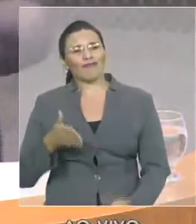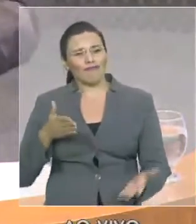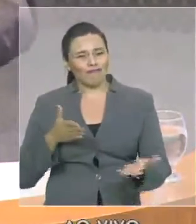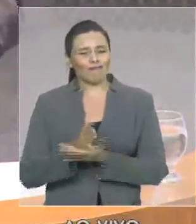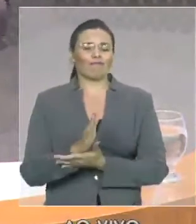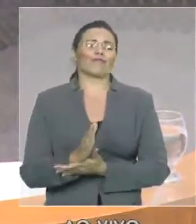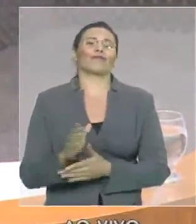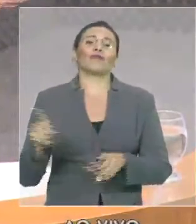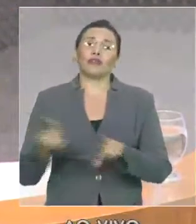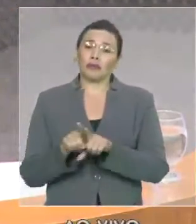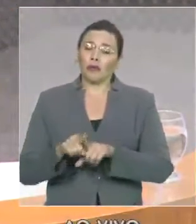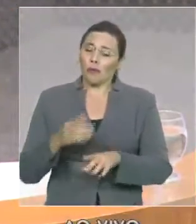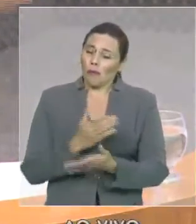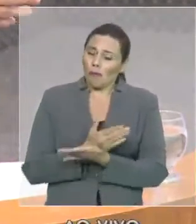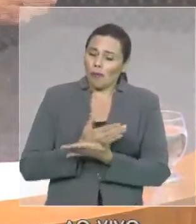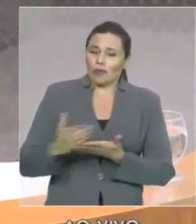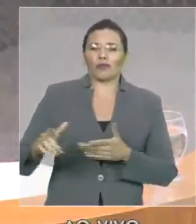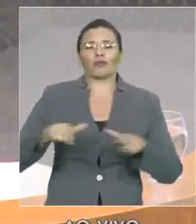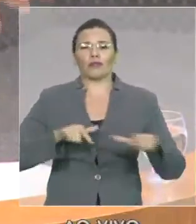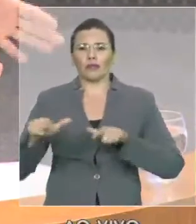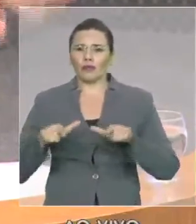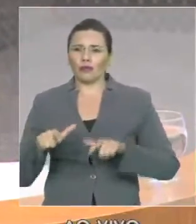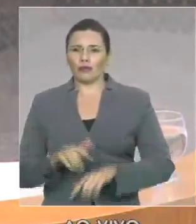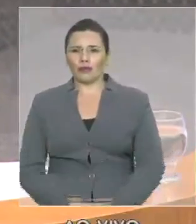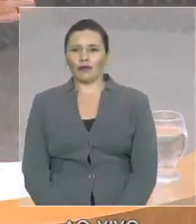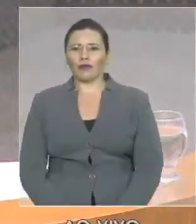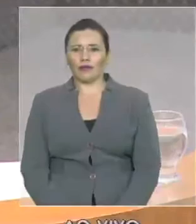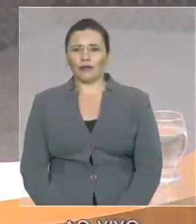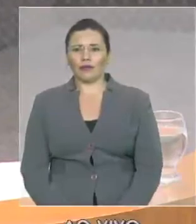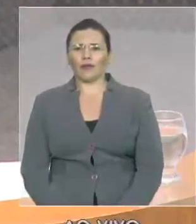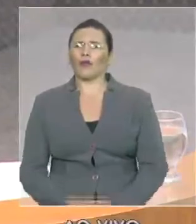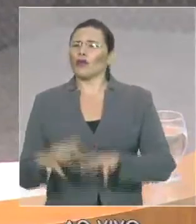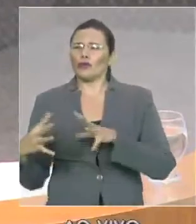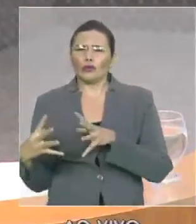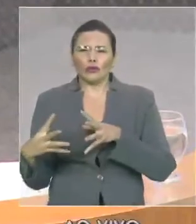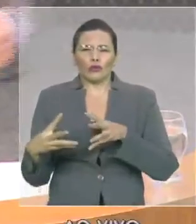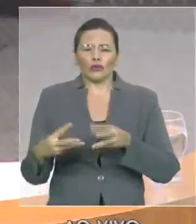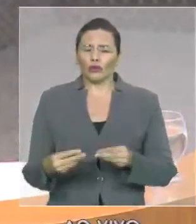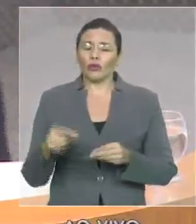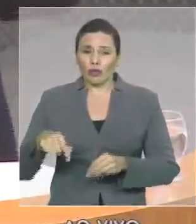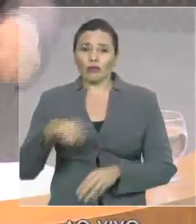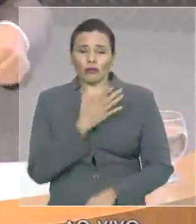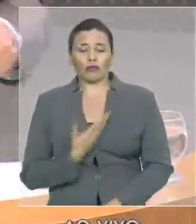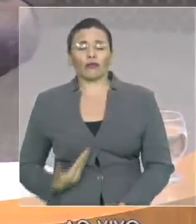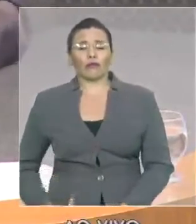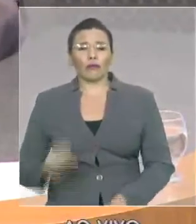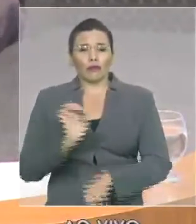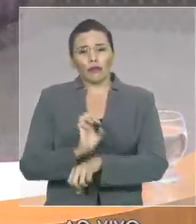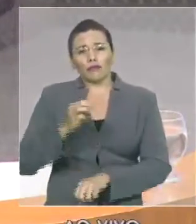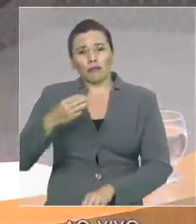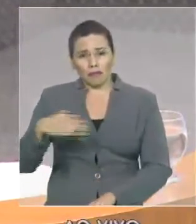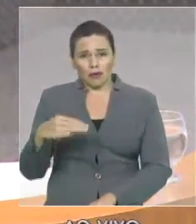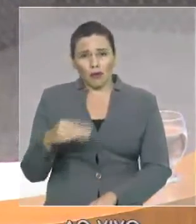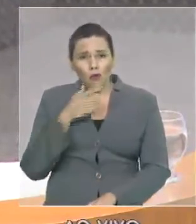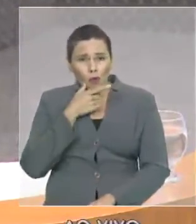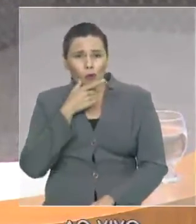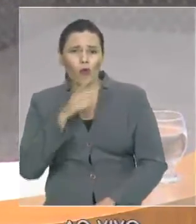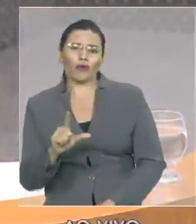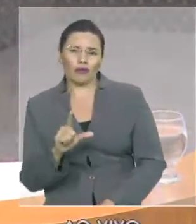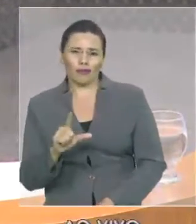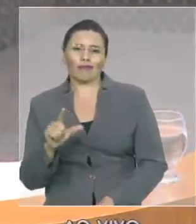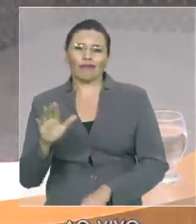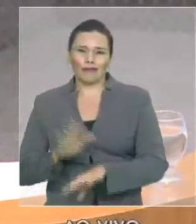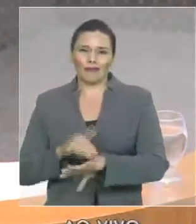sistema de segurança foram todos admitidos regularmente pelo governo do Maranhão. Do mesmo modo em que nós já